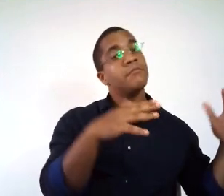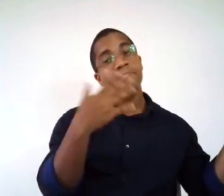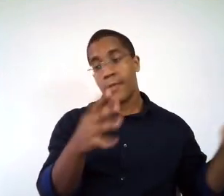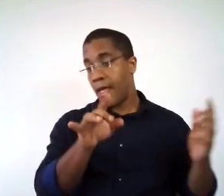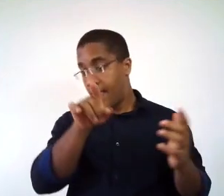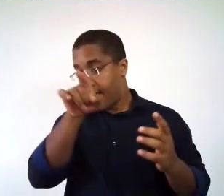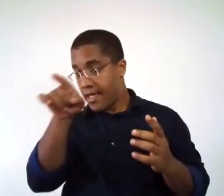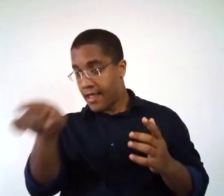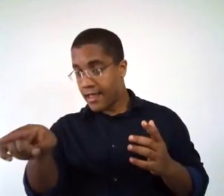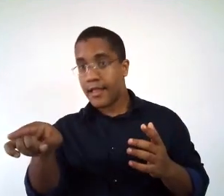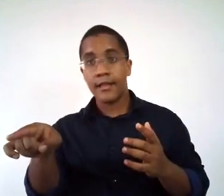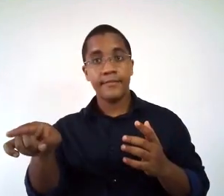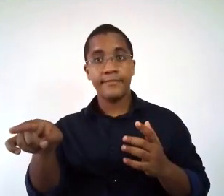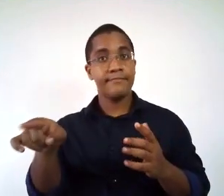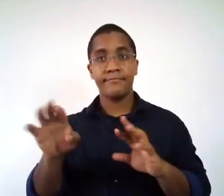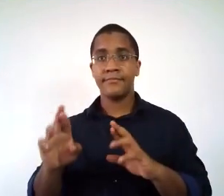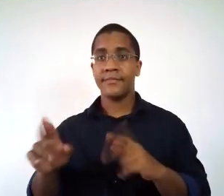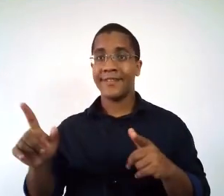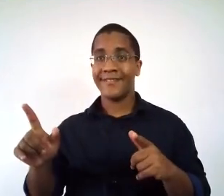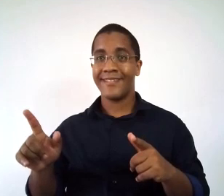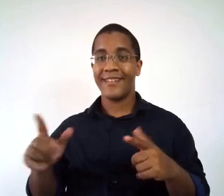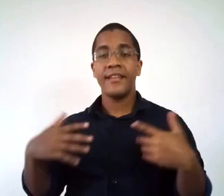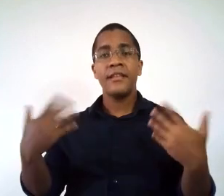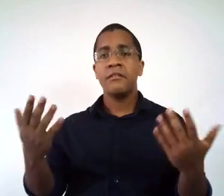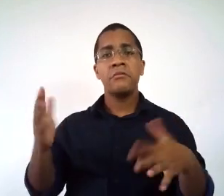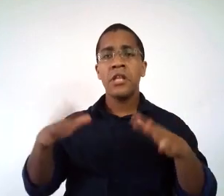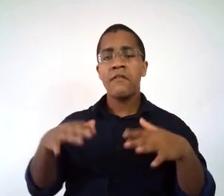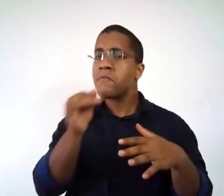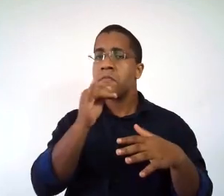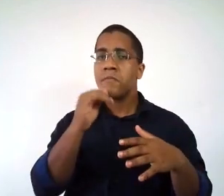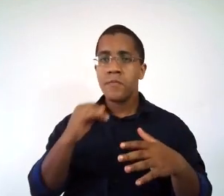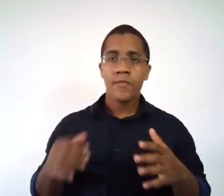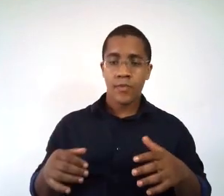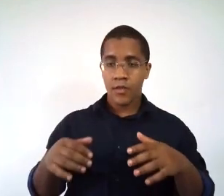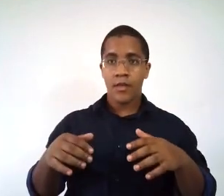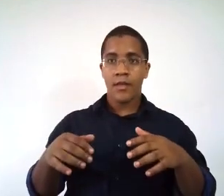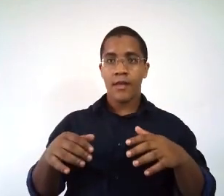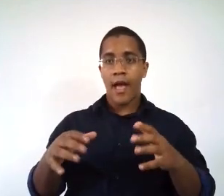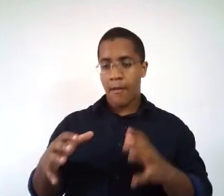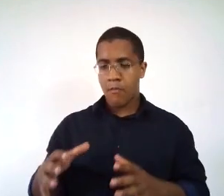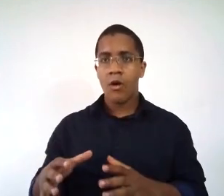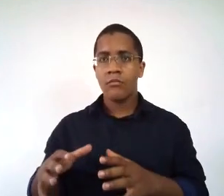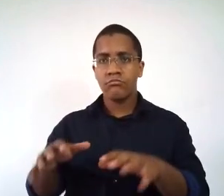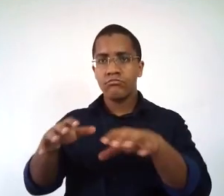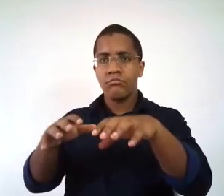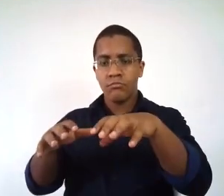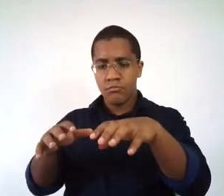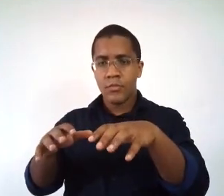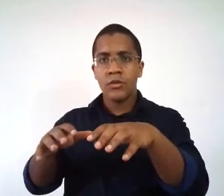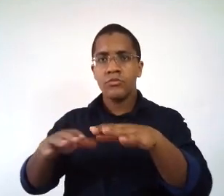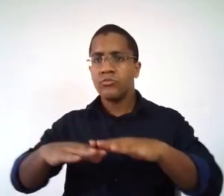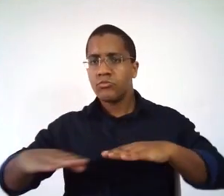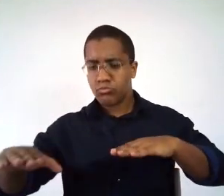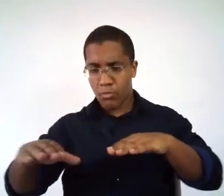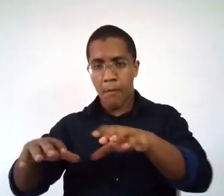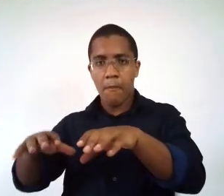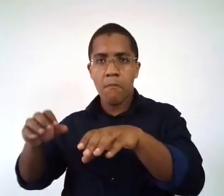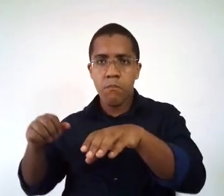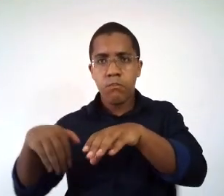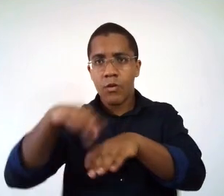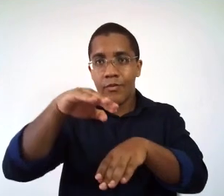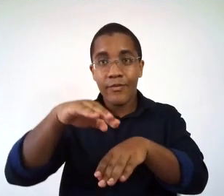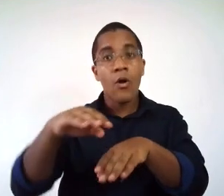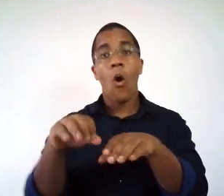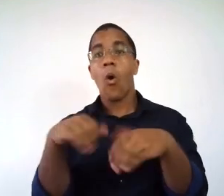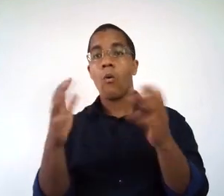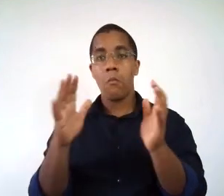naquele momento. E de repente até mesmo algumas regras como cobrança de lateral, se tem que ser com a bola no chão ou